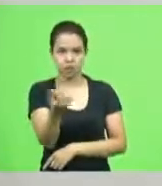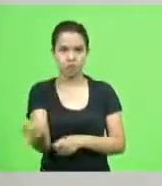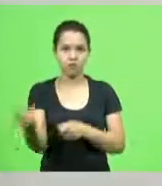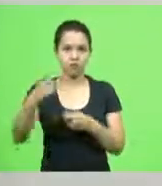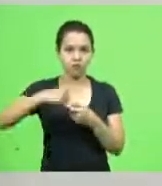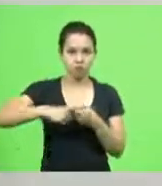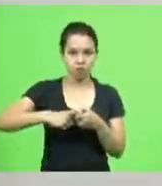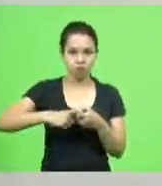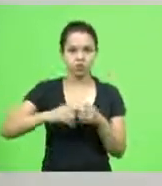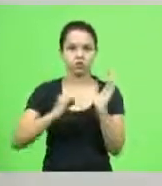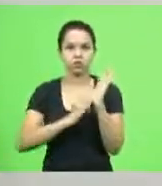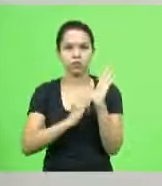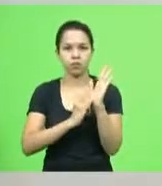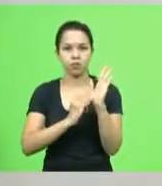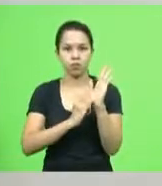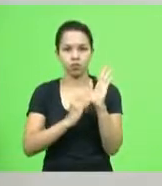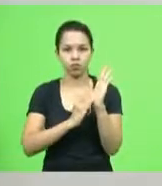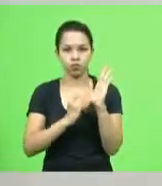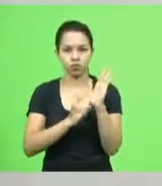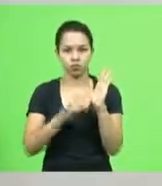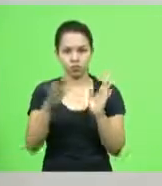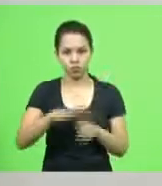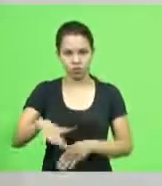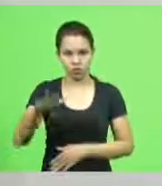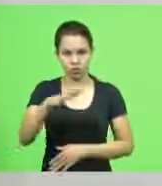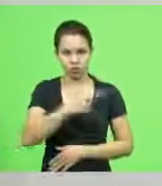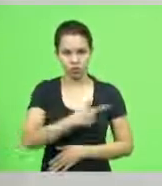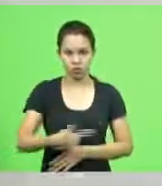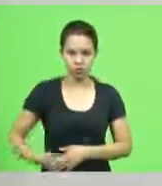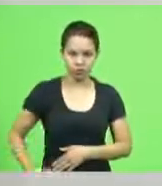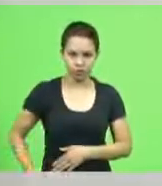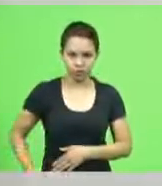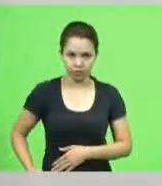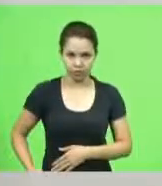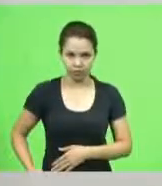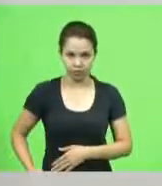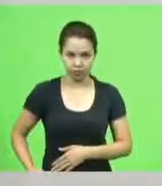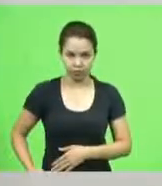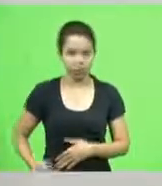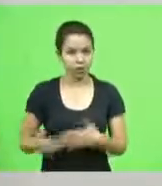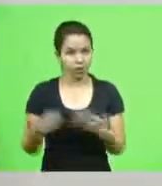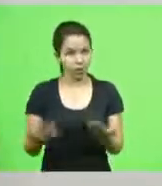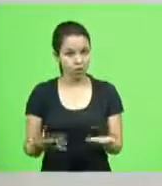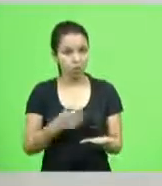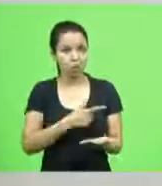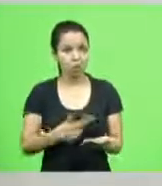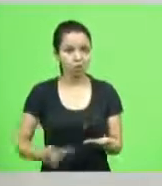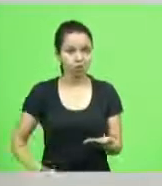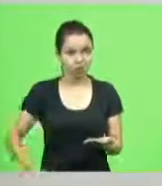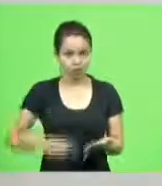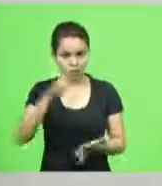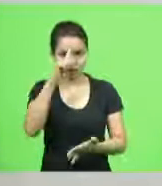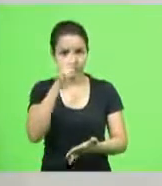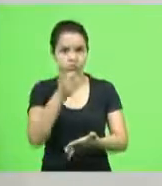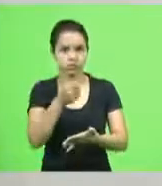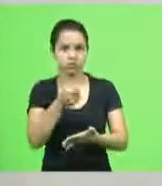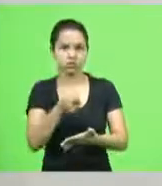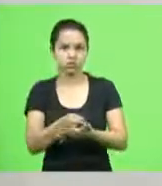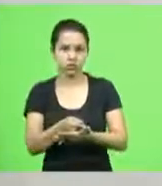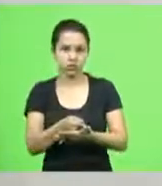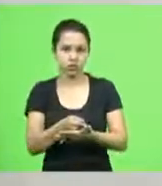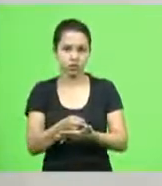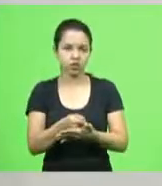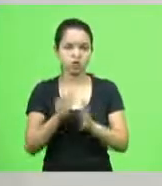impostos da união e o governo decide então pelo menos é que se ouve